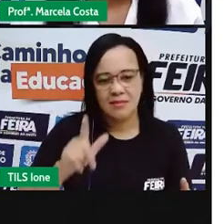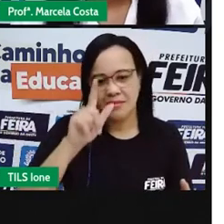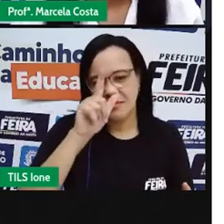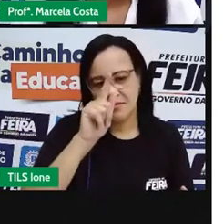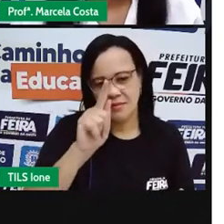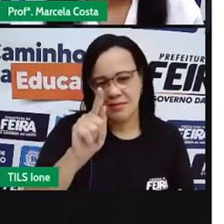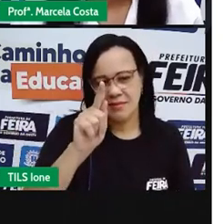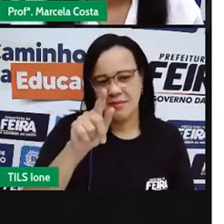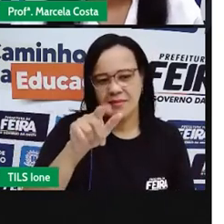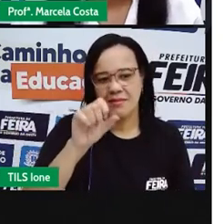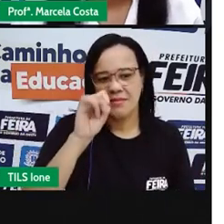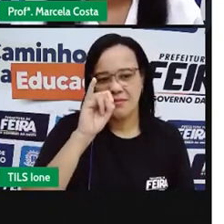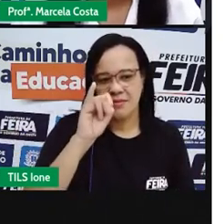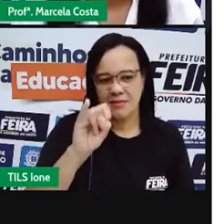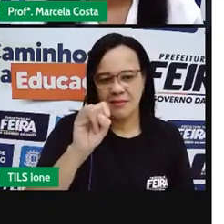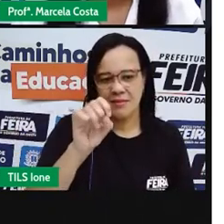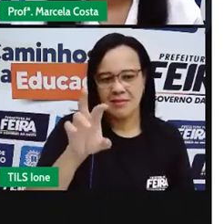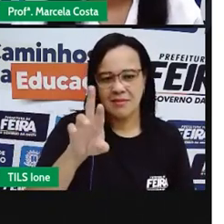Girafa.